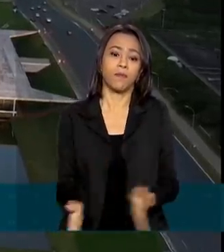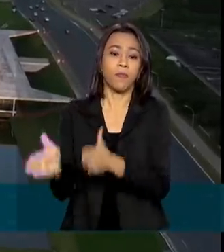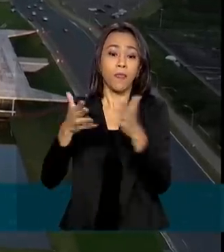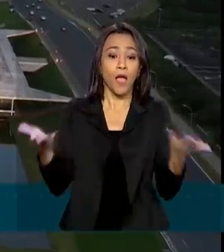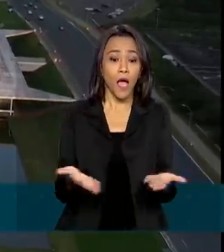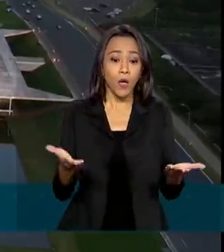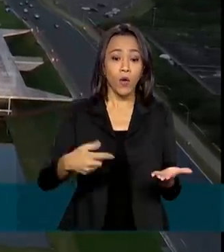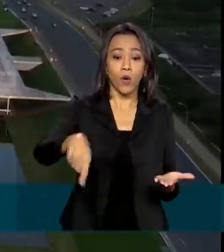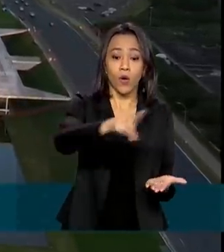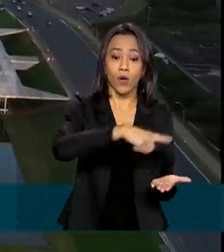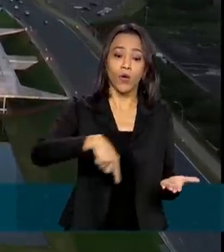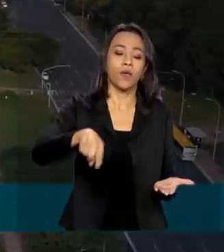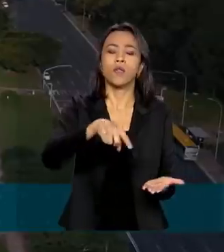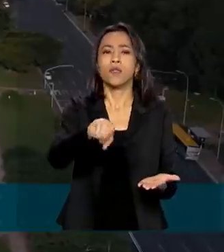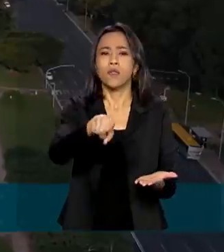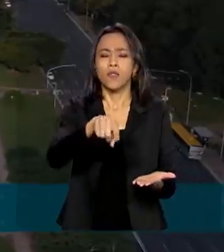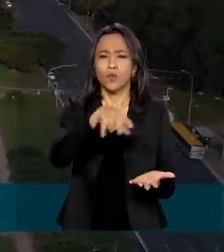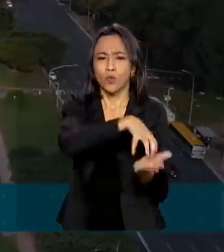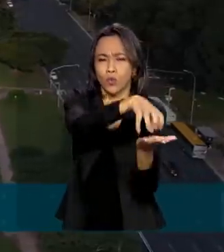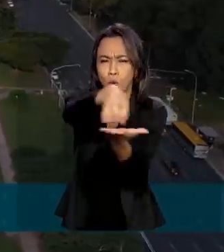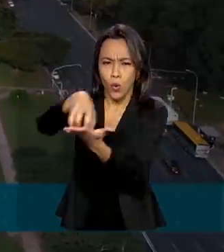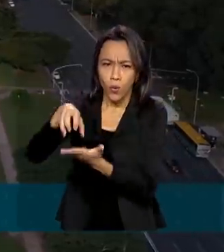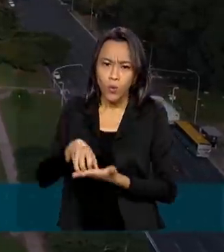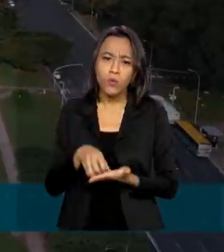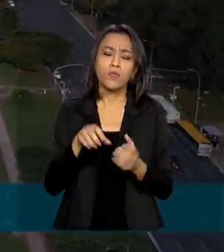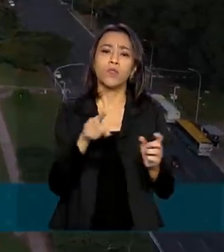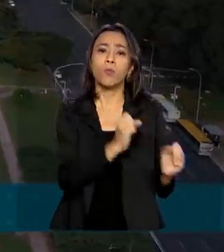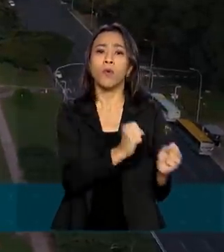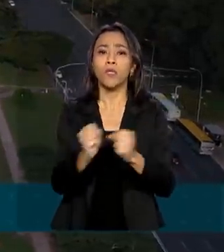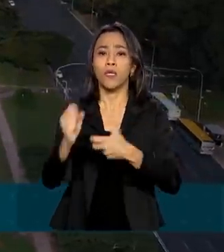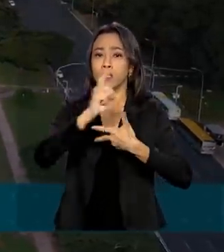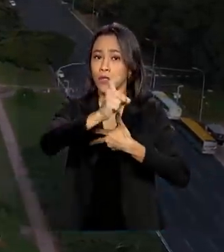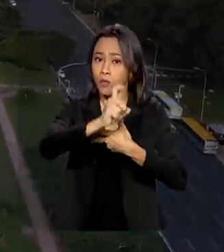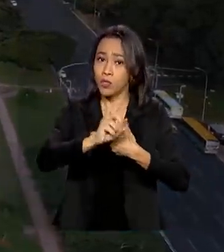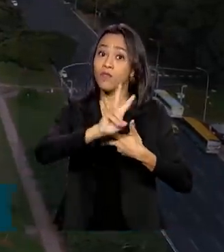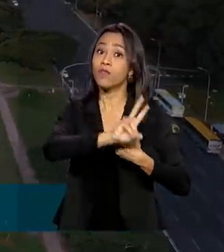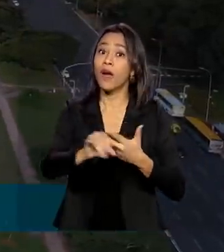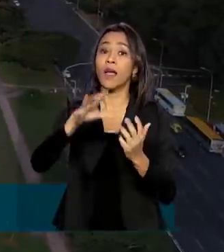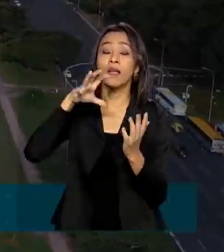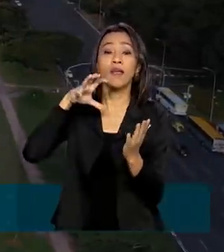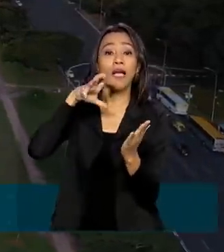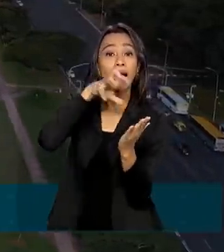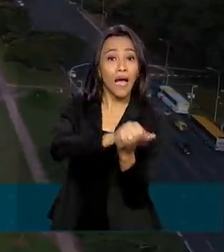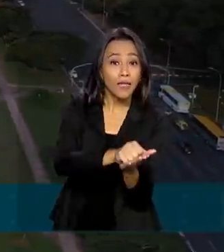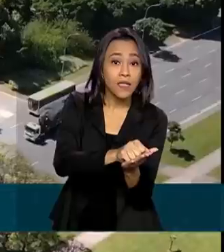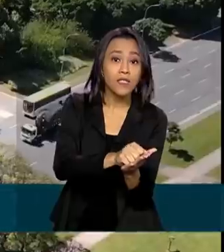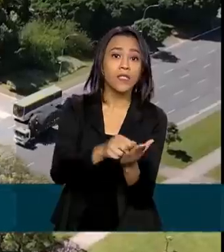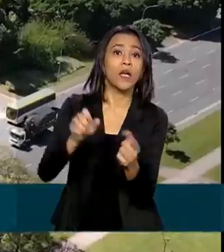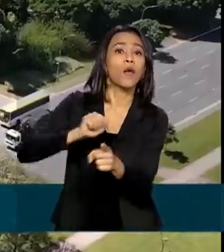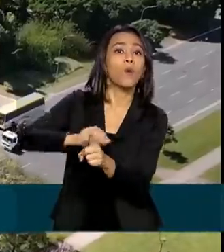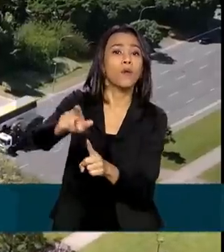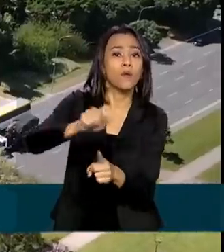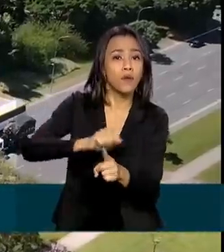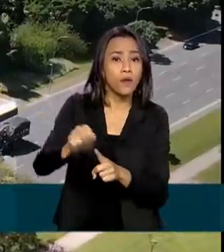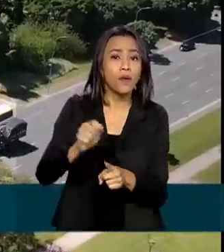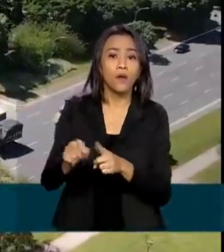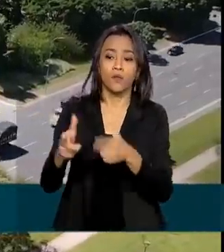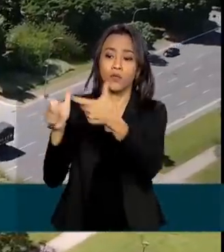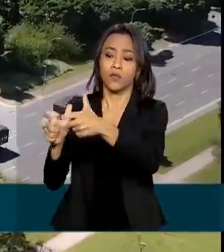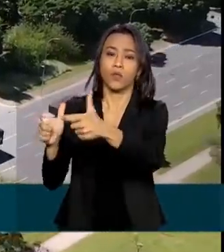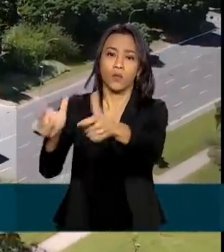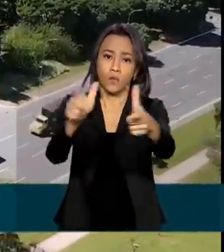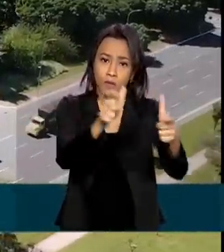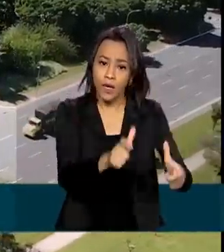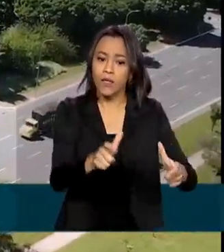entidades do Executivo Federal devem fazer uma atualização cadastral da ocupação de imóveis. A partir daí, será